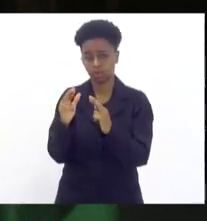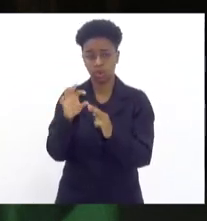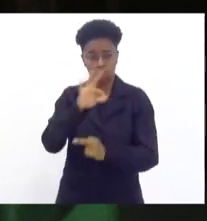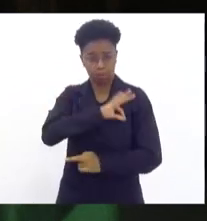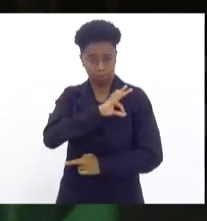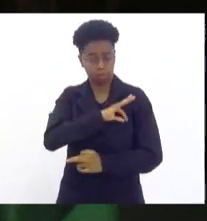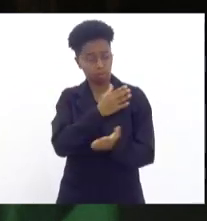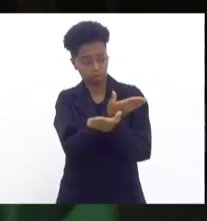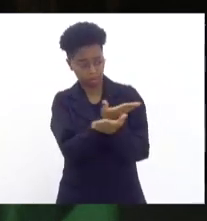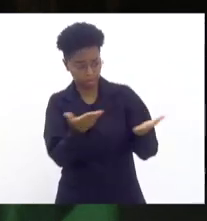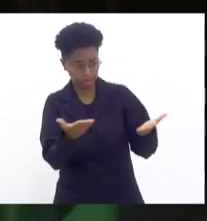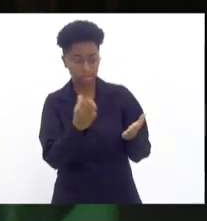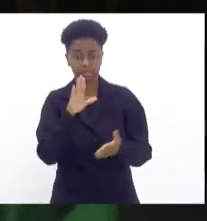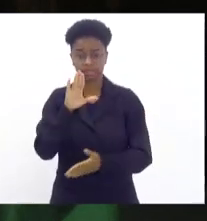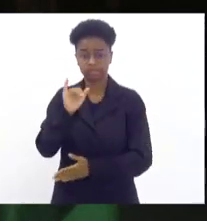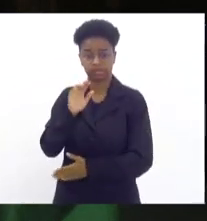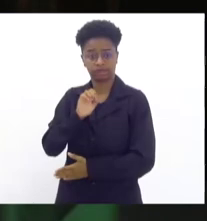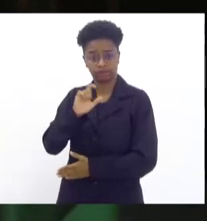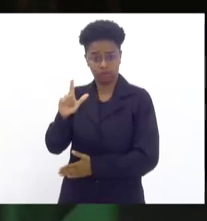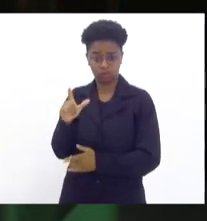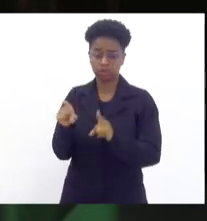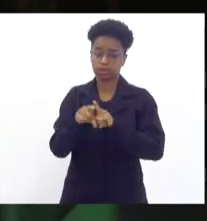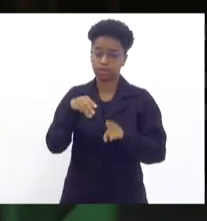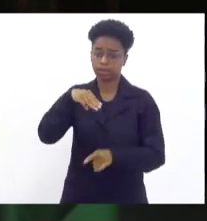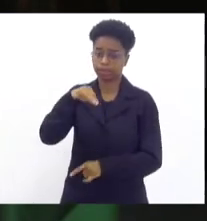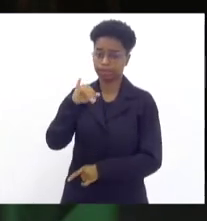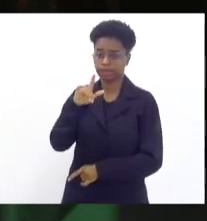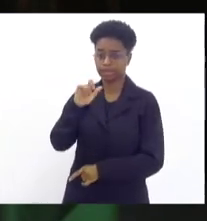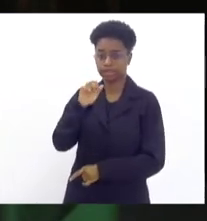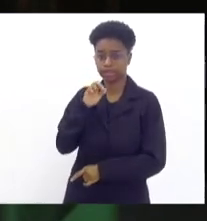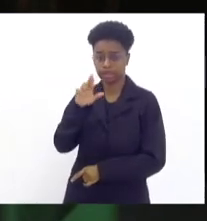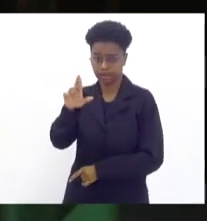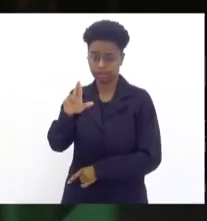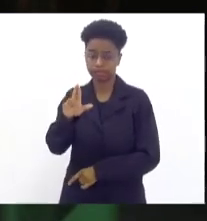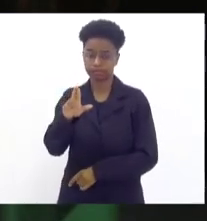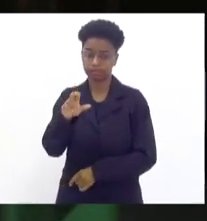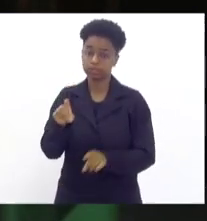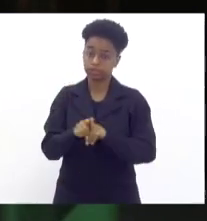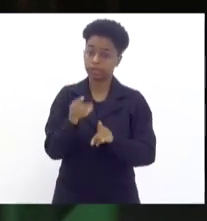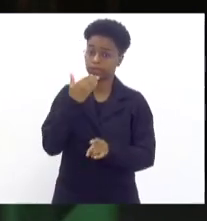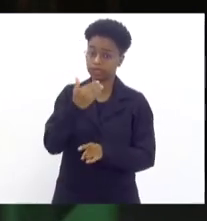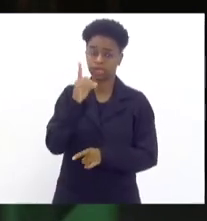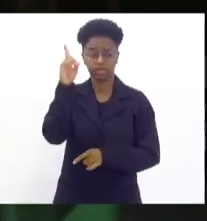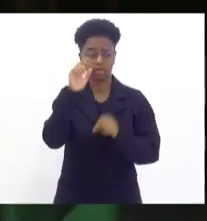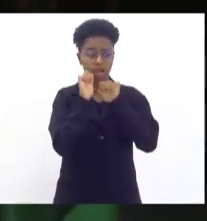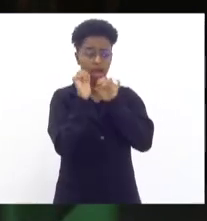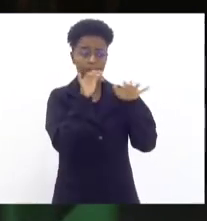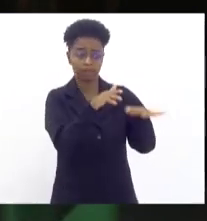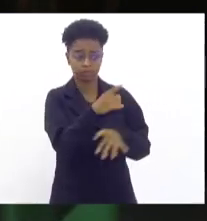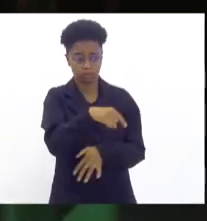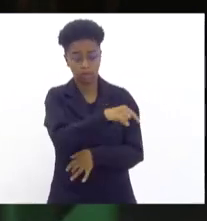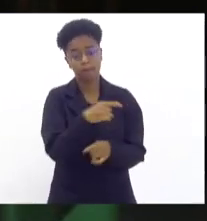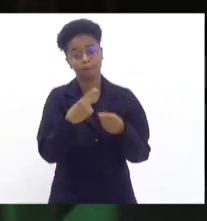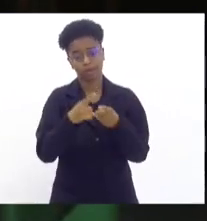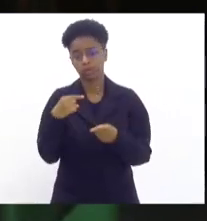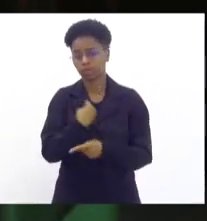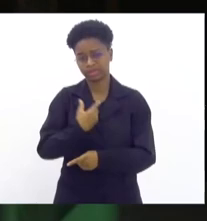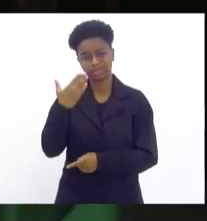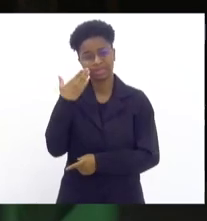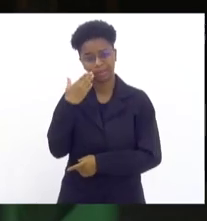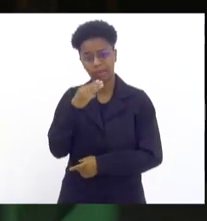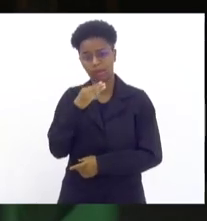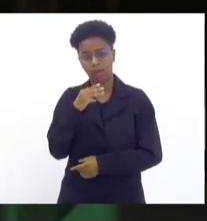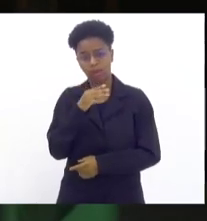policiais, tanto civis como militares, e pedir que Deus continue os abençoando, porque nós sabemos que a missão de